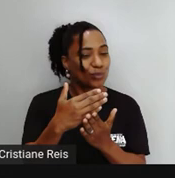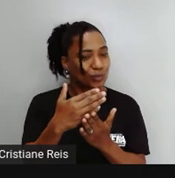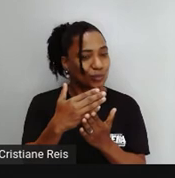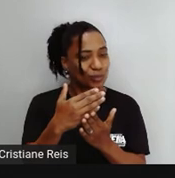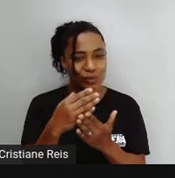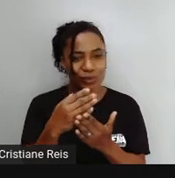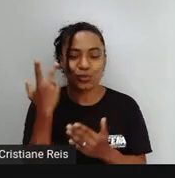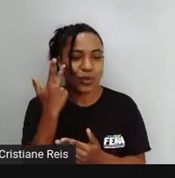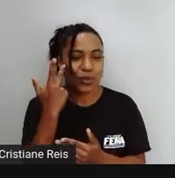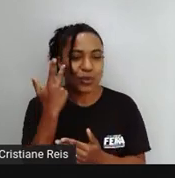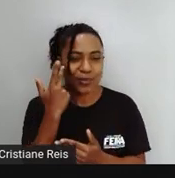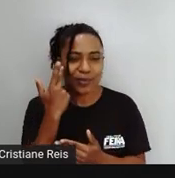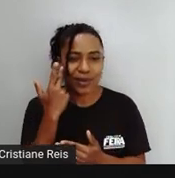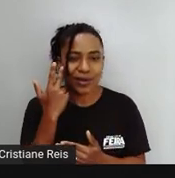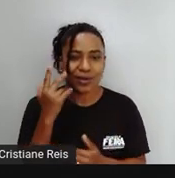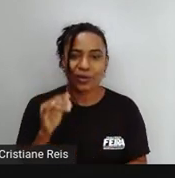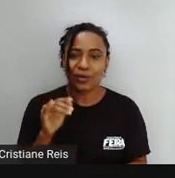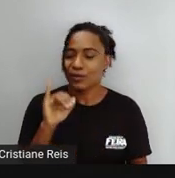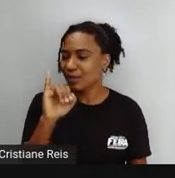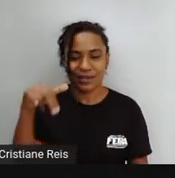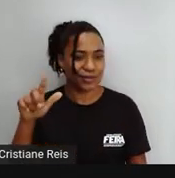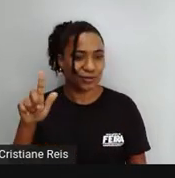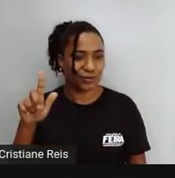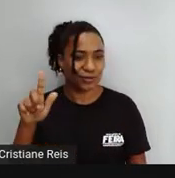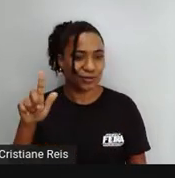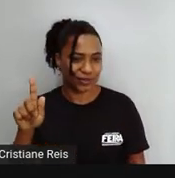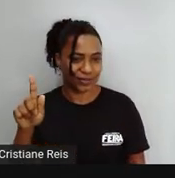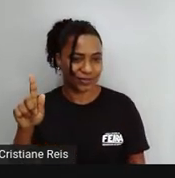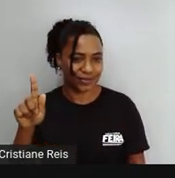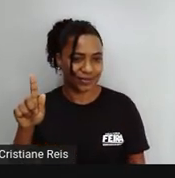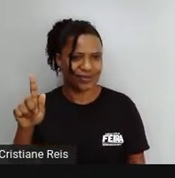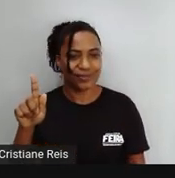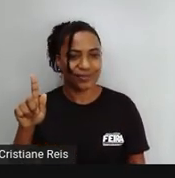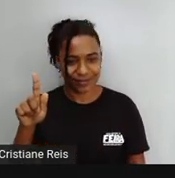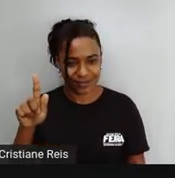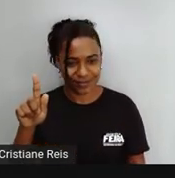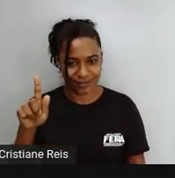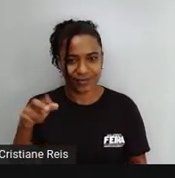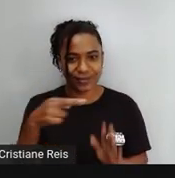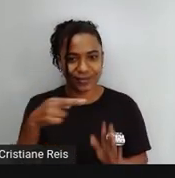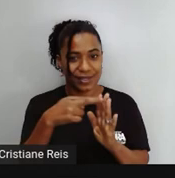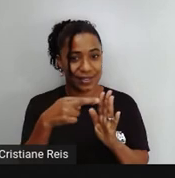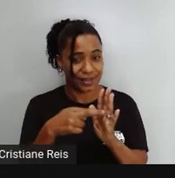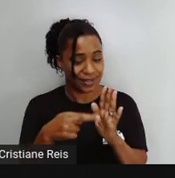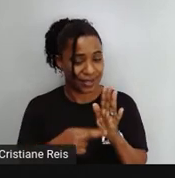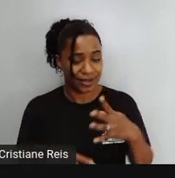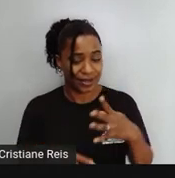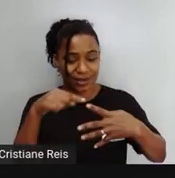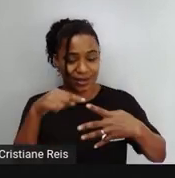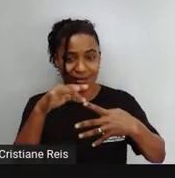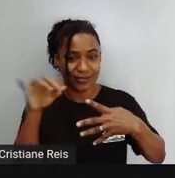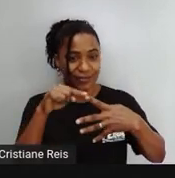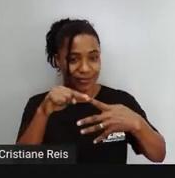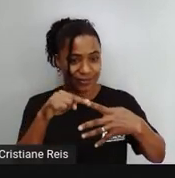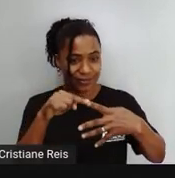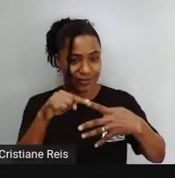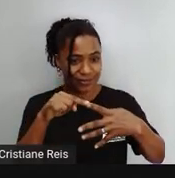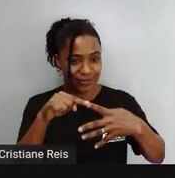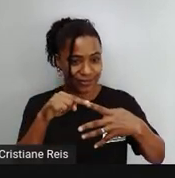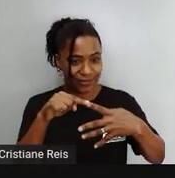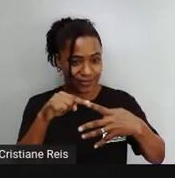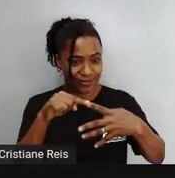Apenas No final do verbo Acrescentar ING Work Trabalhar